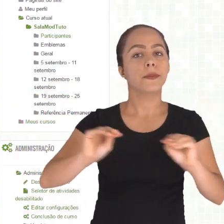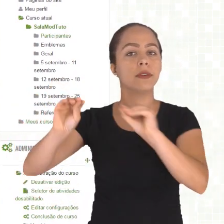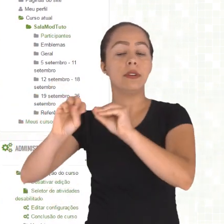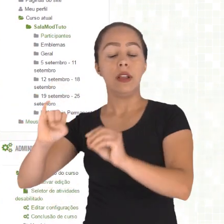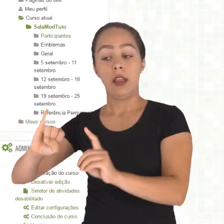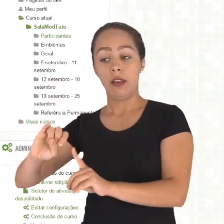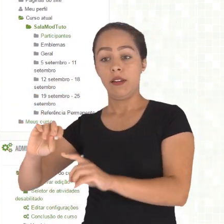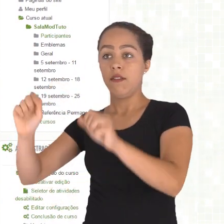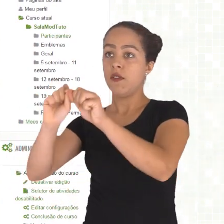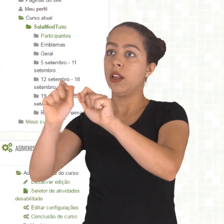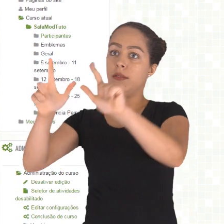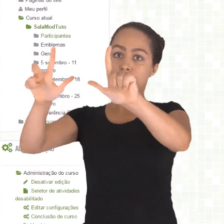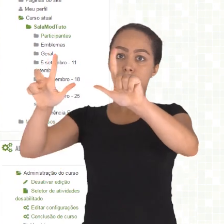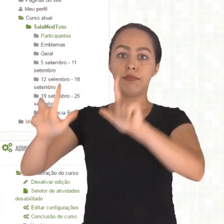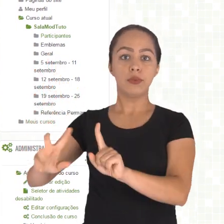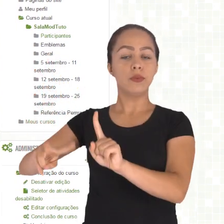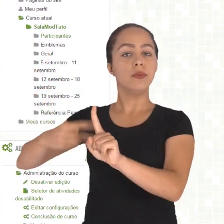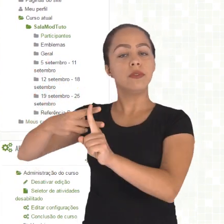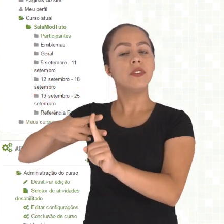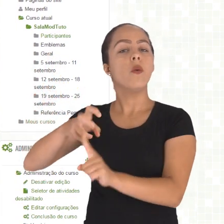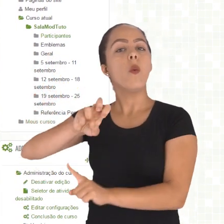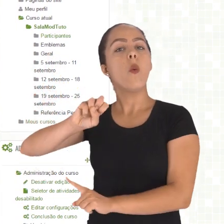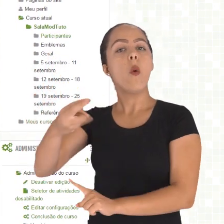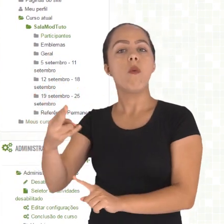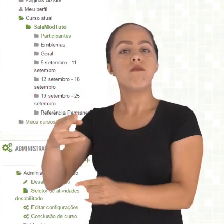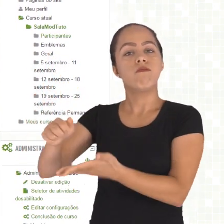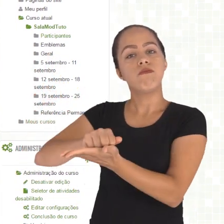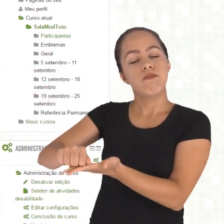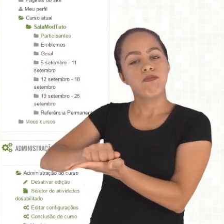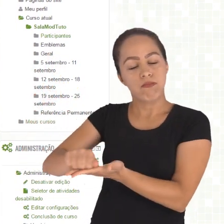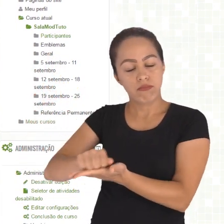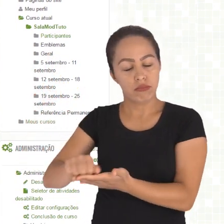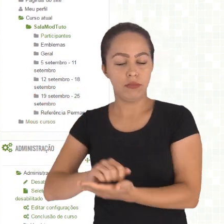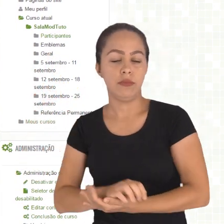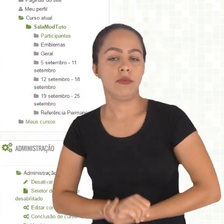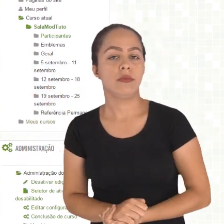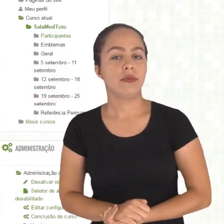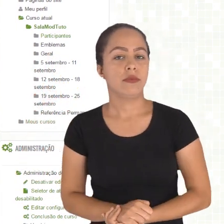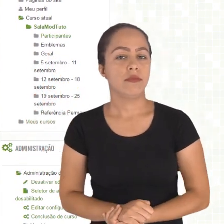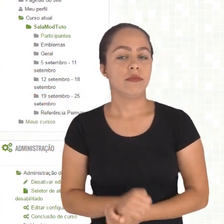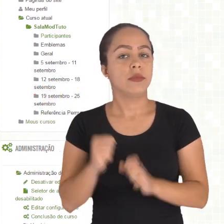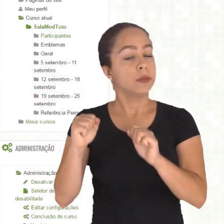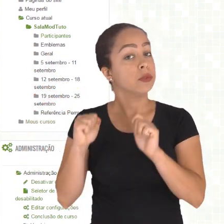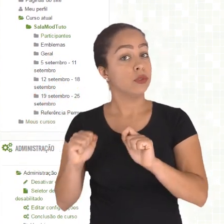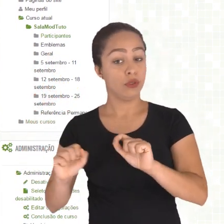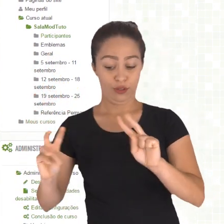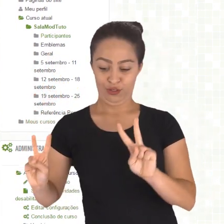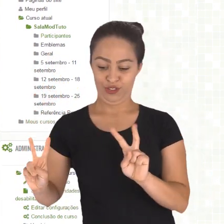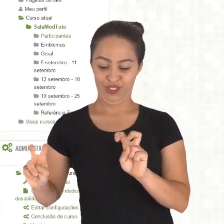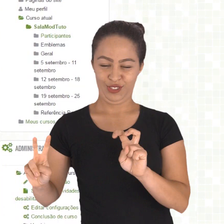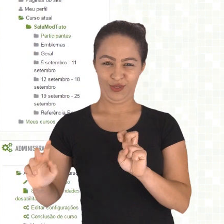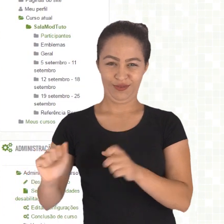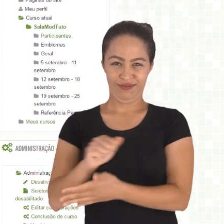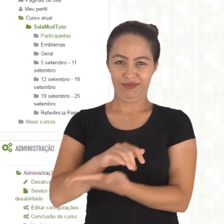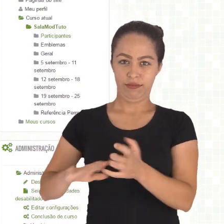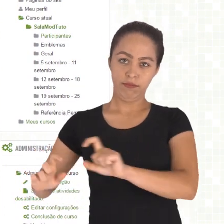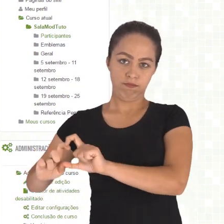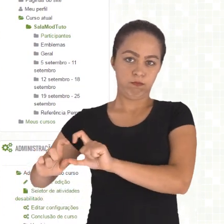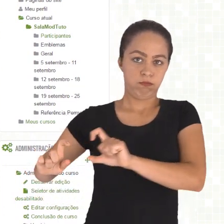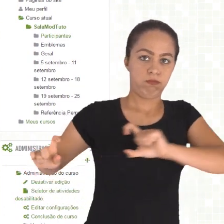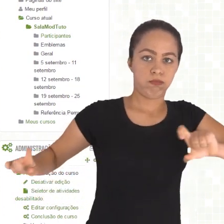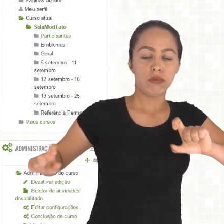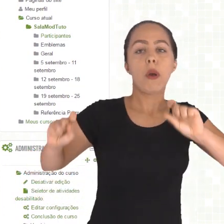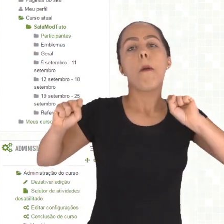duplicar ou excluir. E além disso você pode editar o título da atividade ou recurso clicando